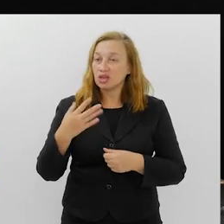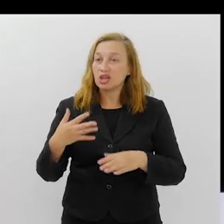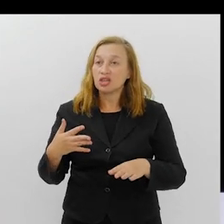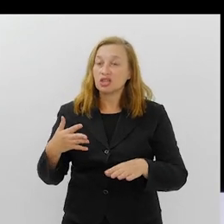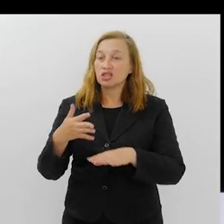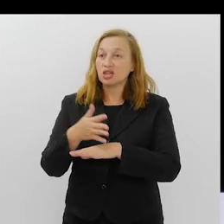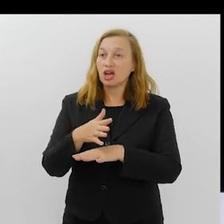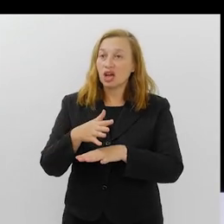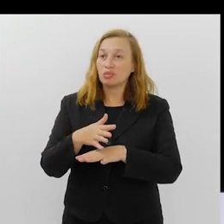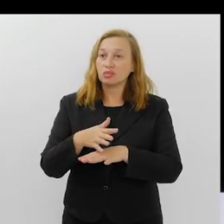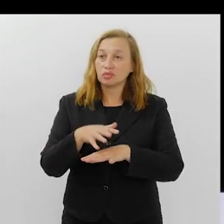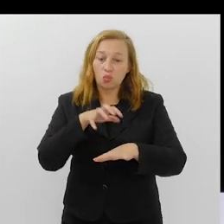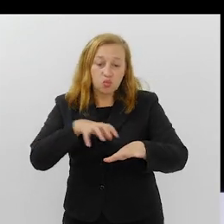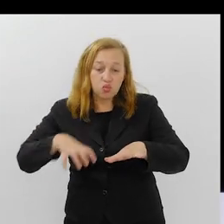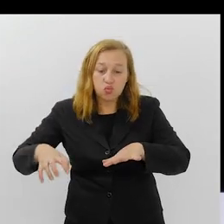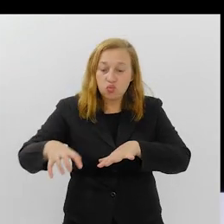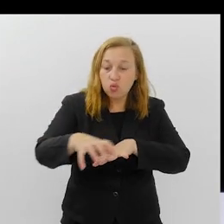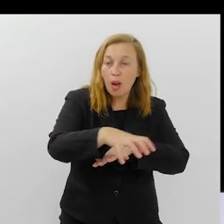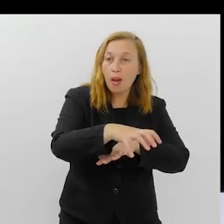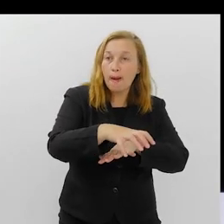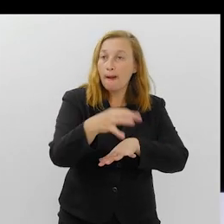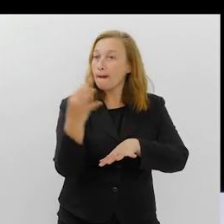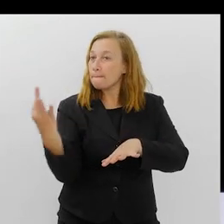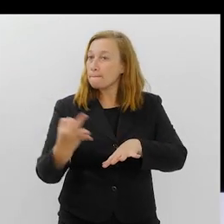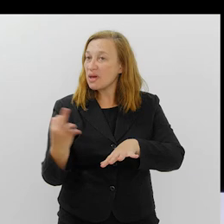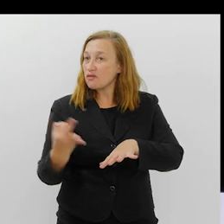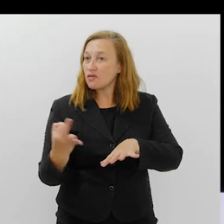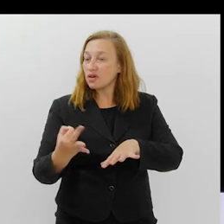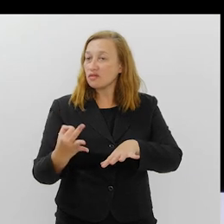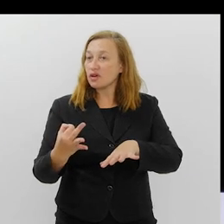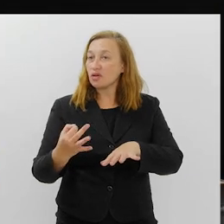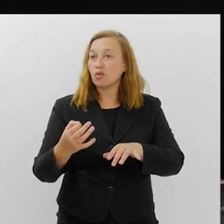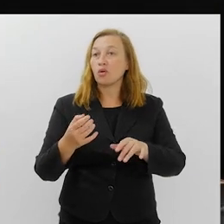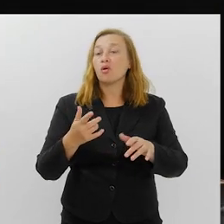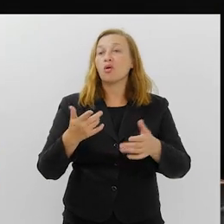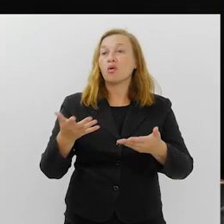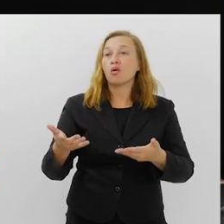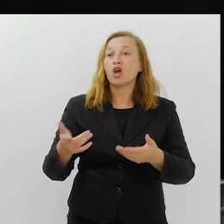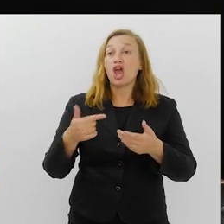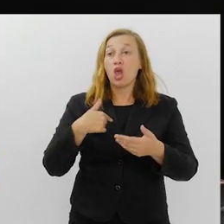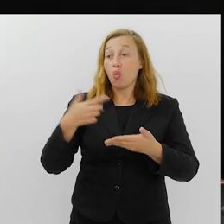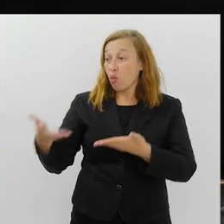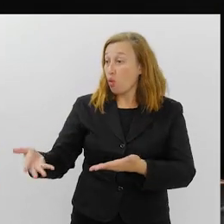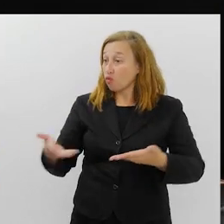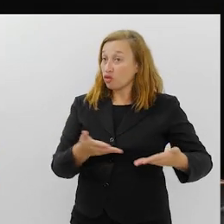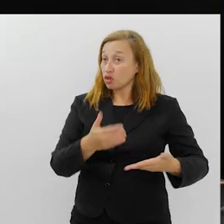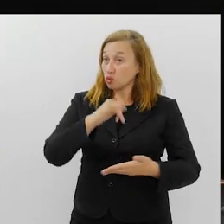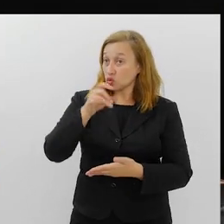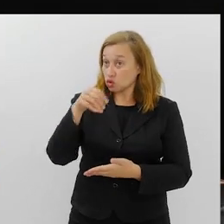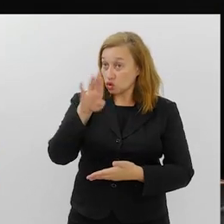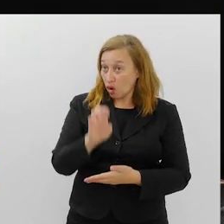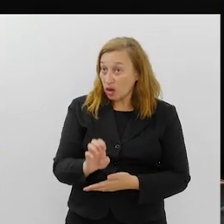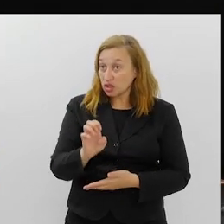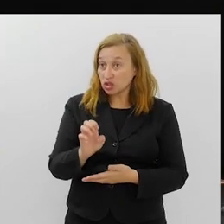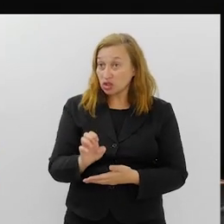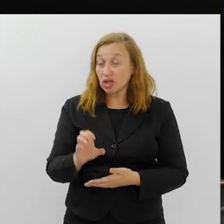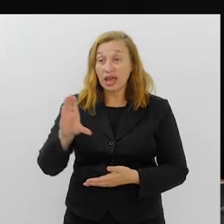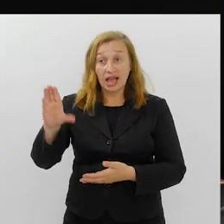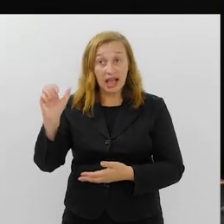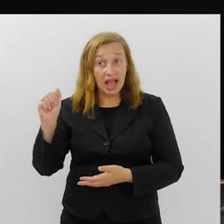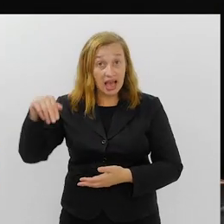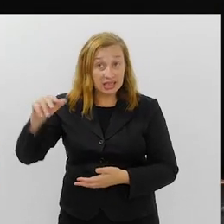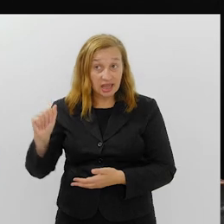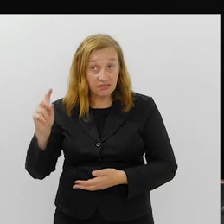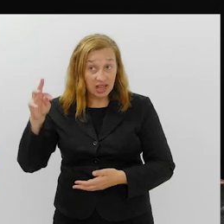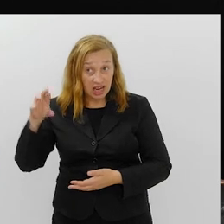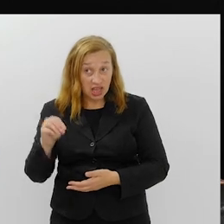de compositor. mesmo, você não sabia, Mauro, não estou sabendo agora. Nós fizemos até uma matéria, então eu convido o Jorge Silveira, que carnavalista de grupo especial,